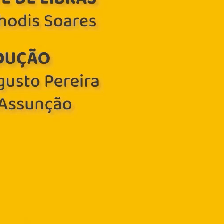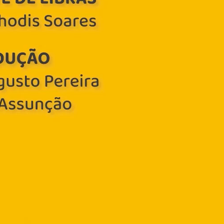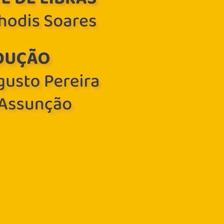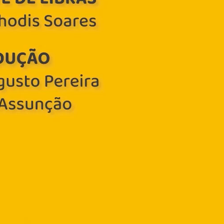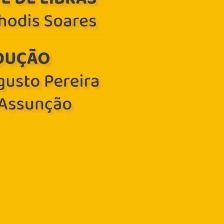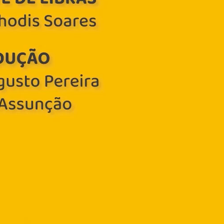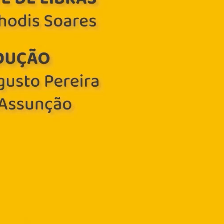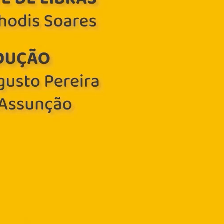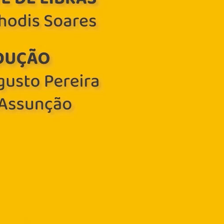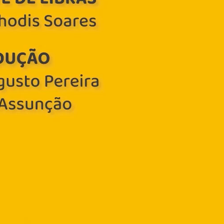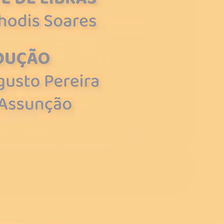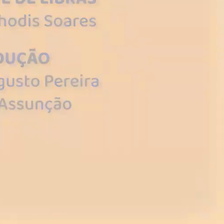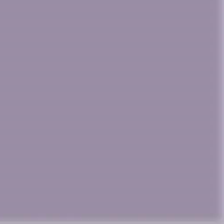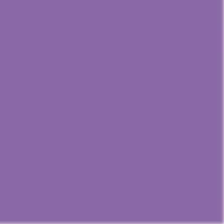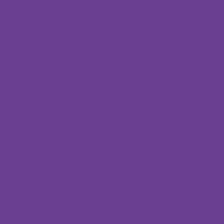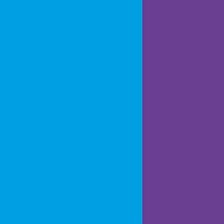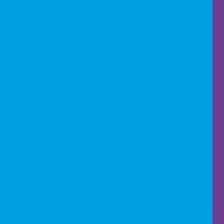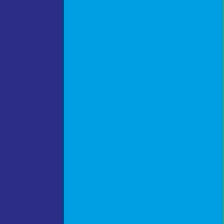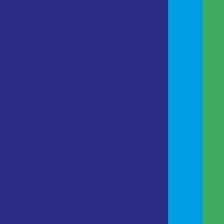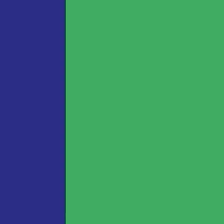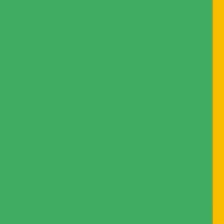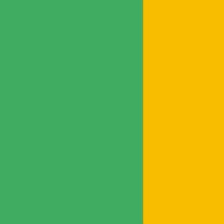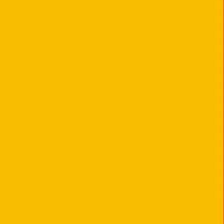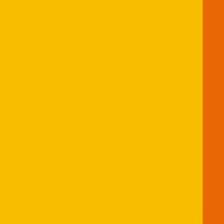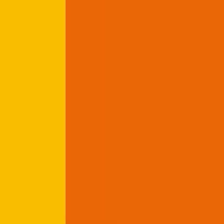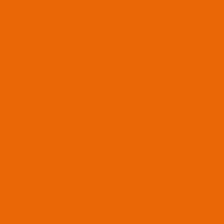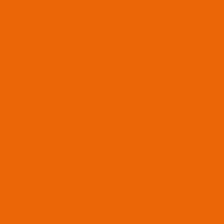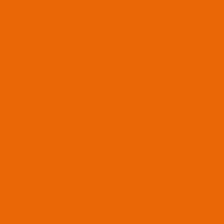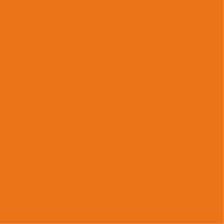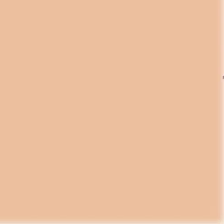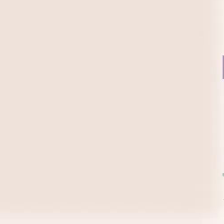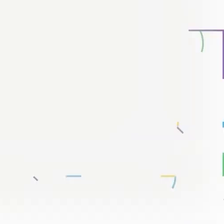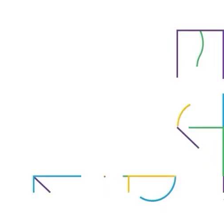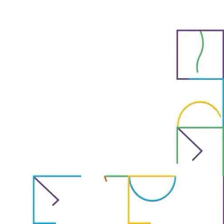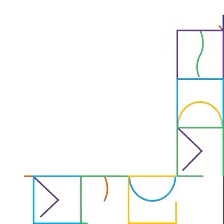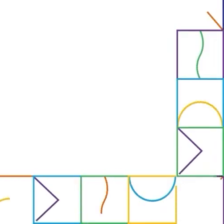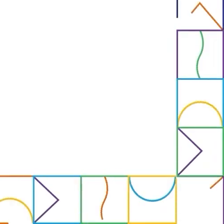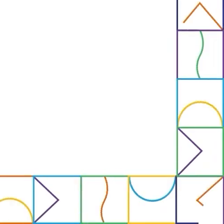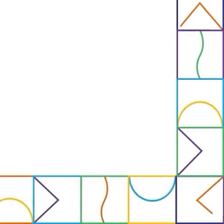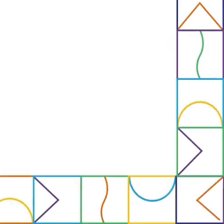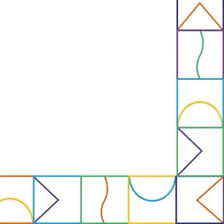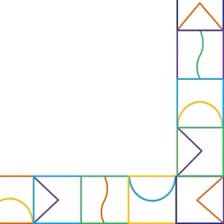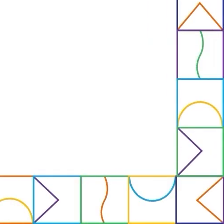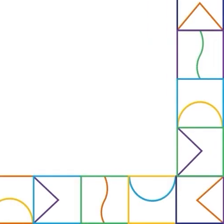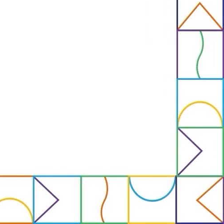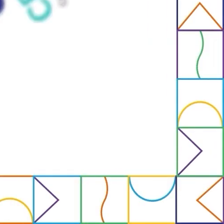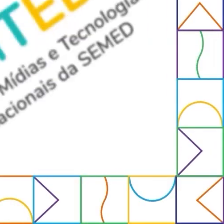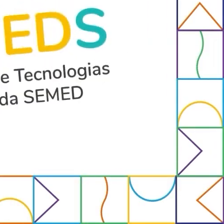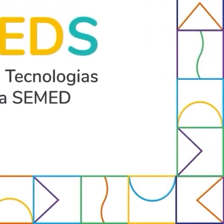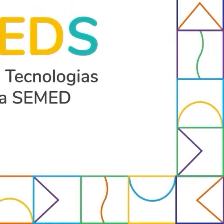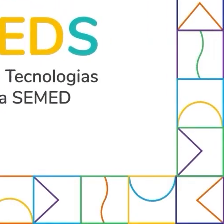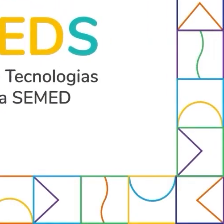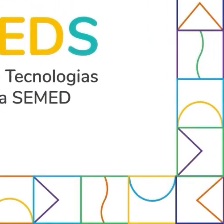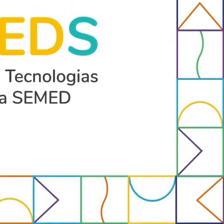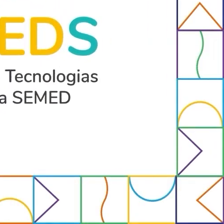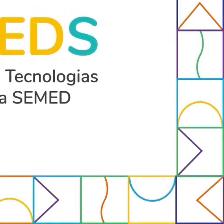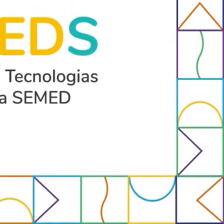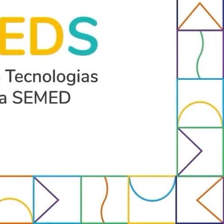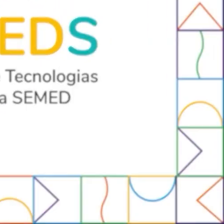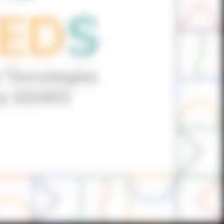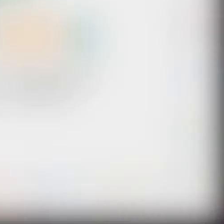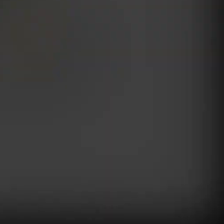a próxima aula Tchau Tchau Tchau Tchau Tchau